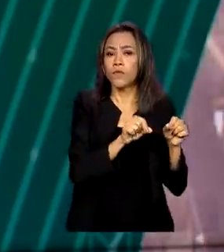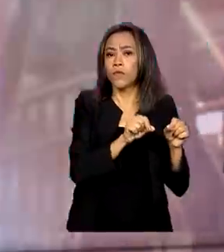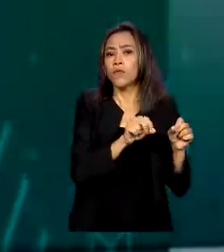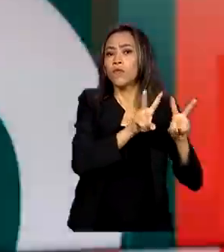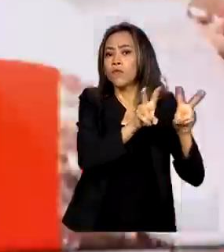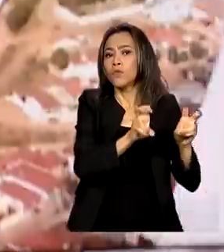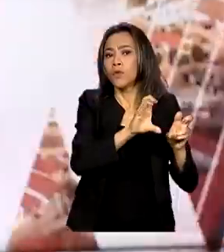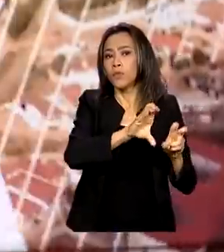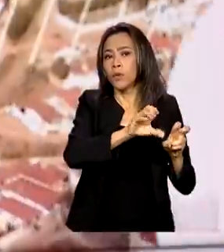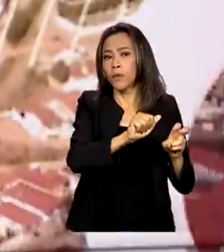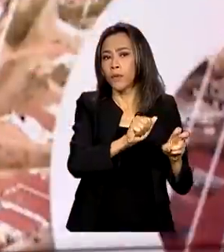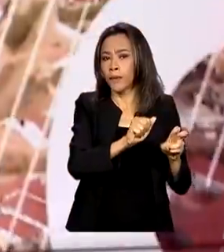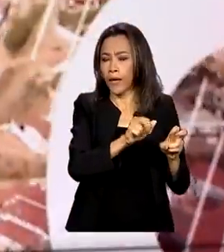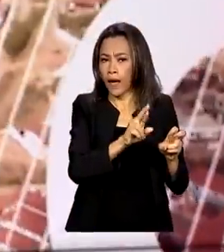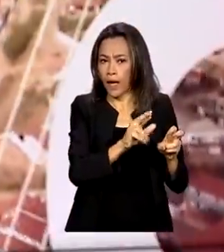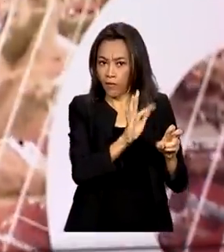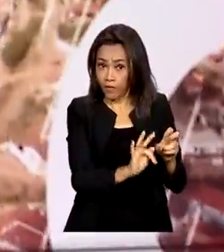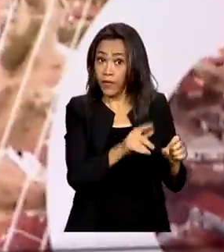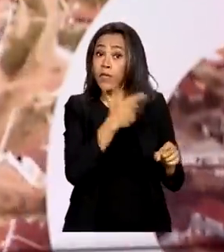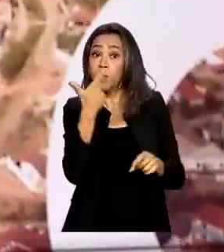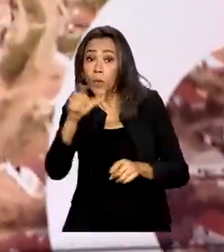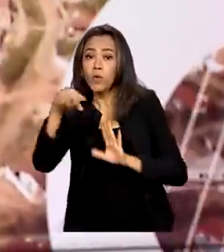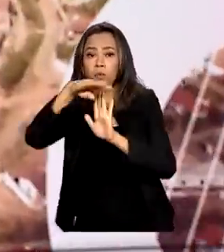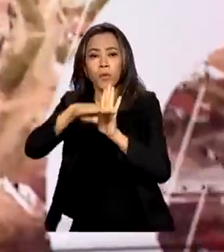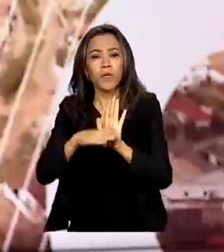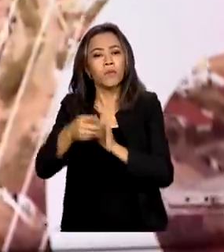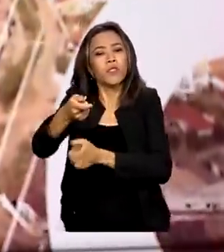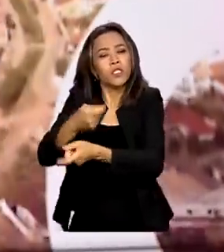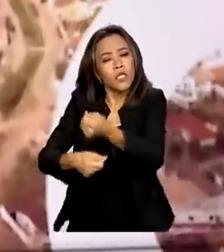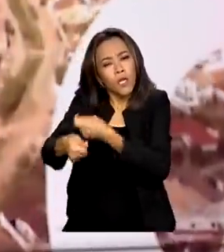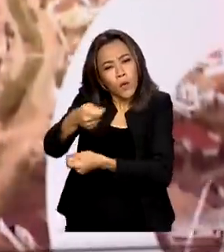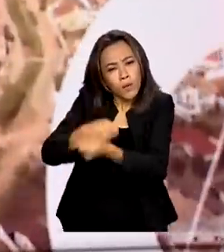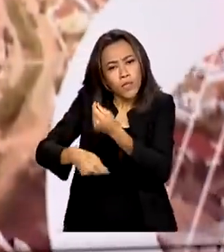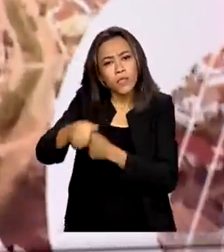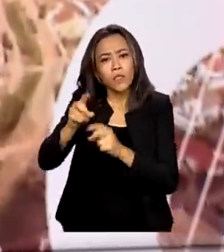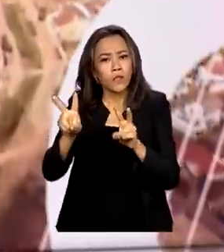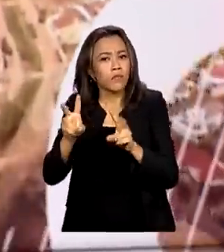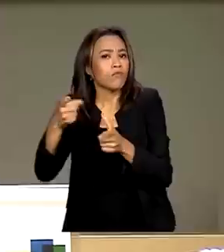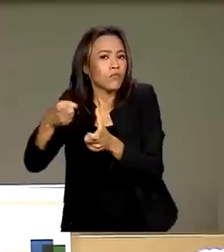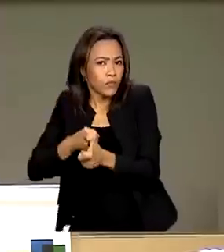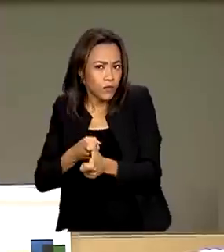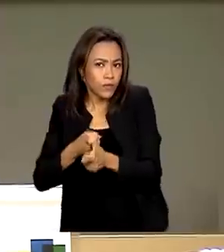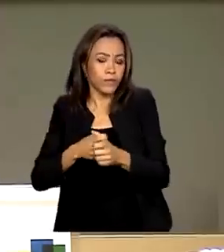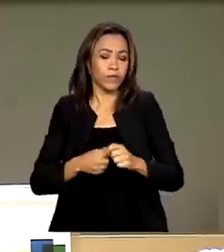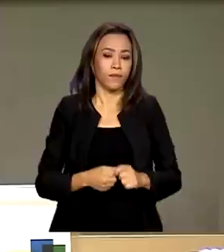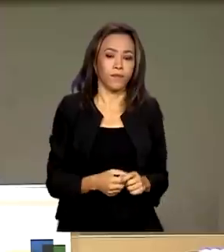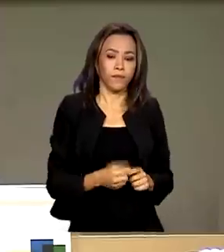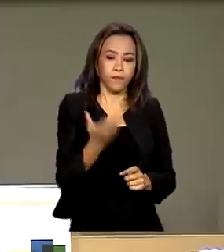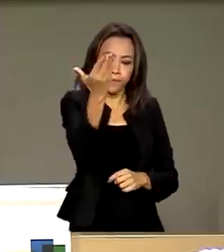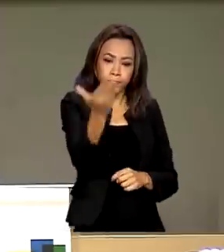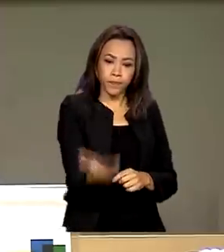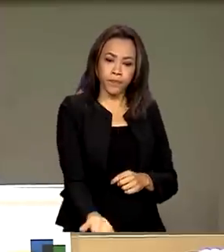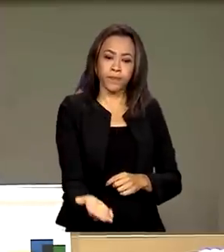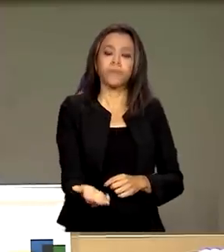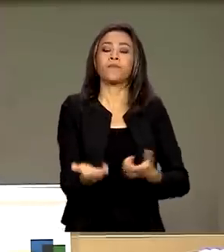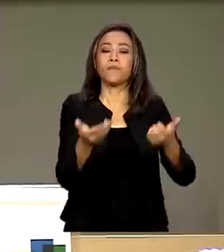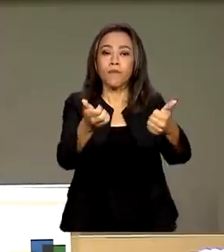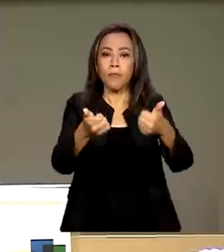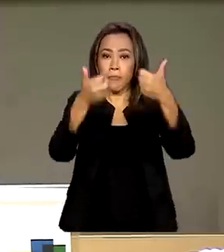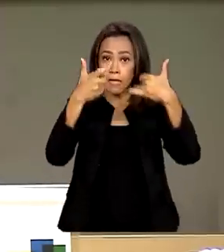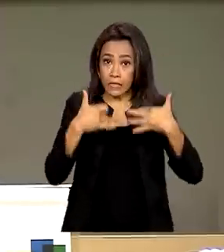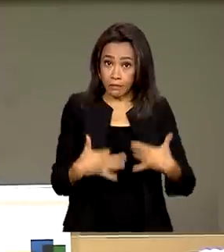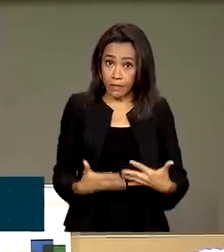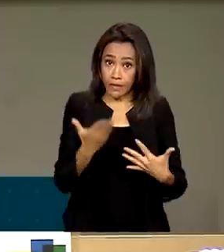um novo programa de renegociação de dívidas, chamado Litígio Zero. De acordo com o ministro da